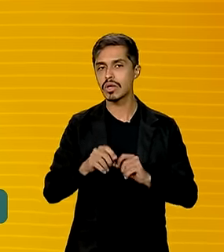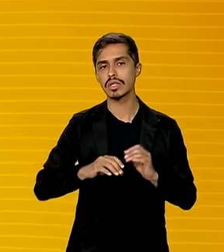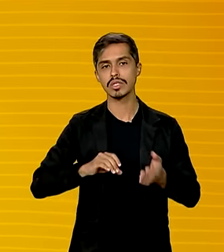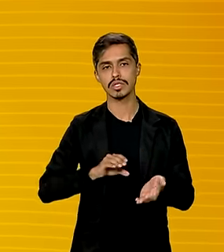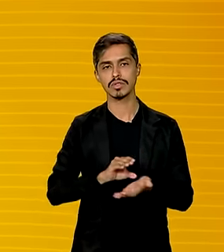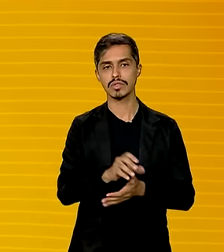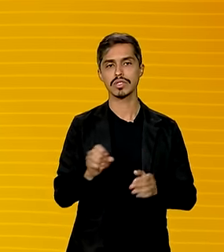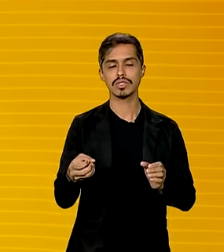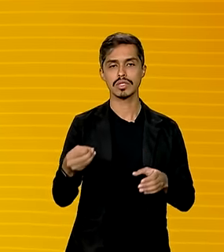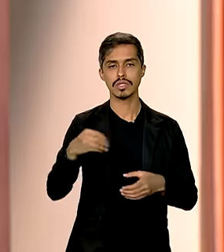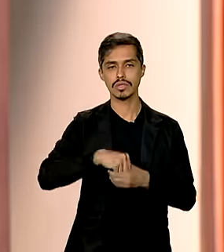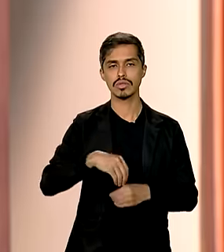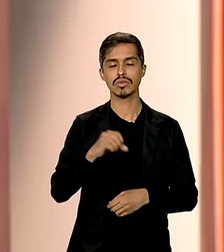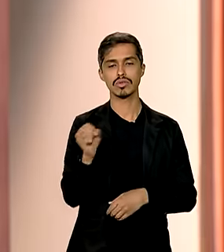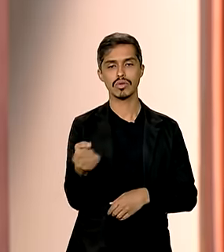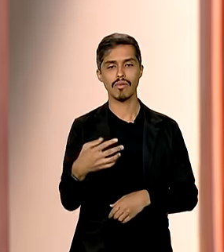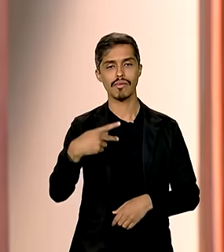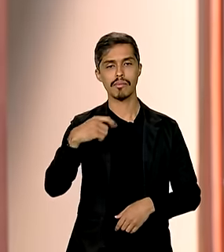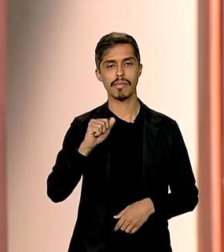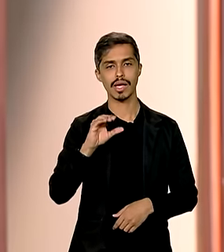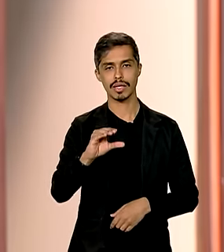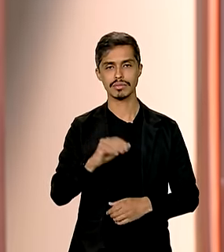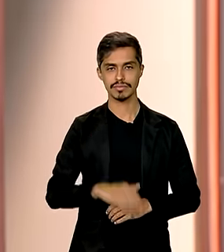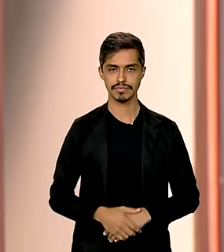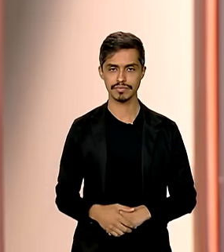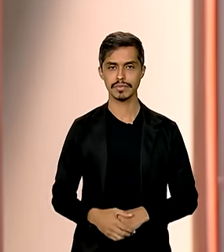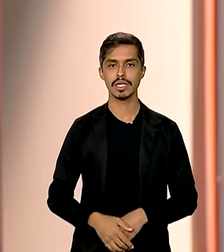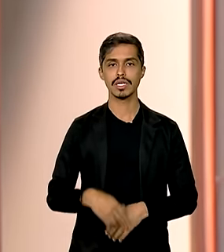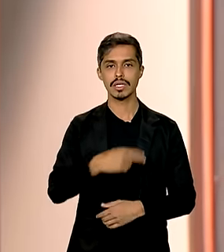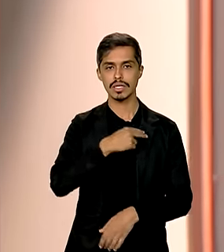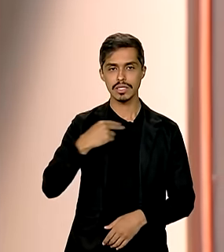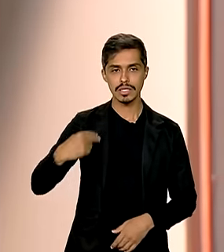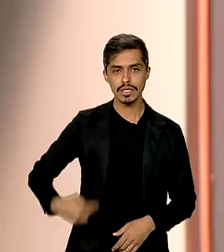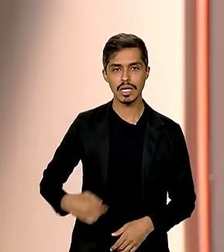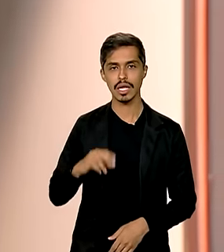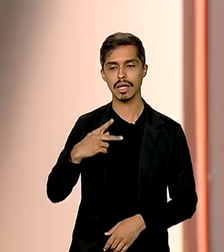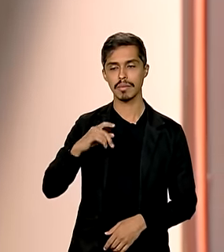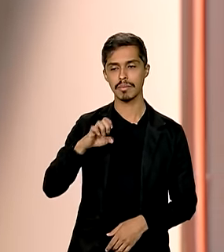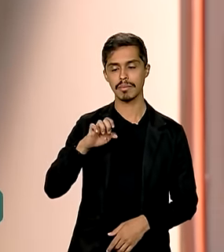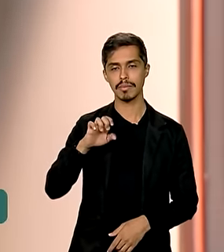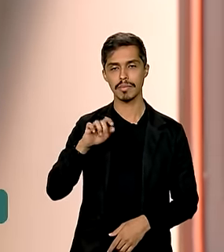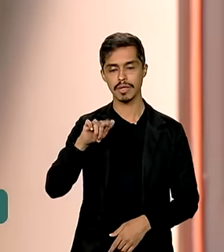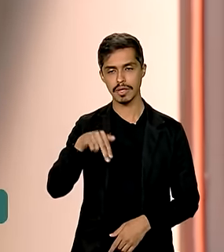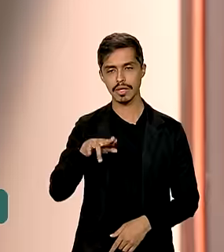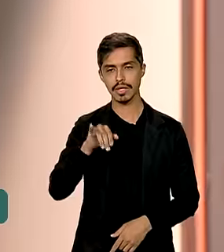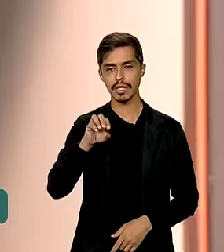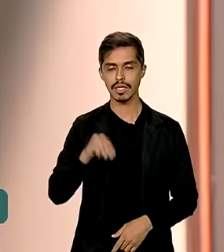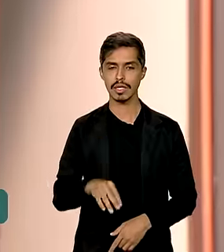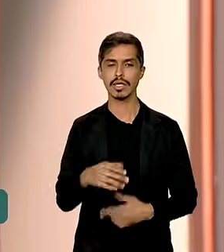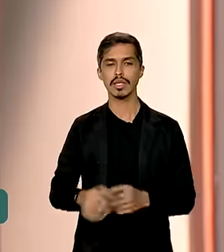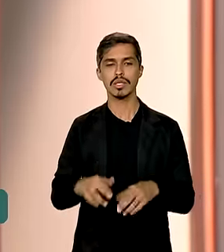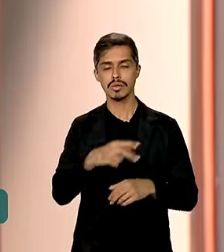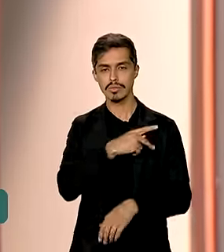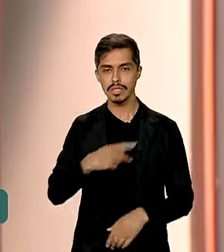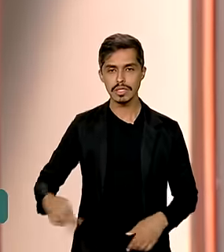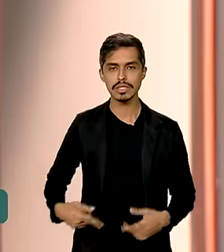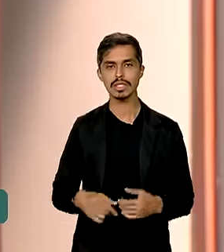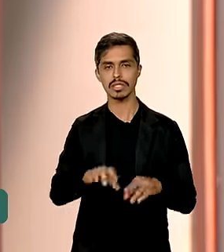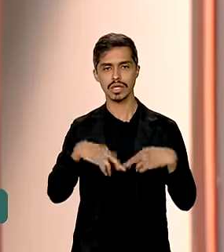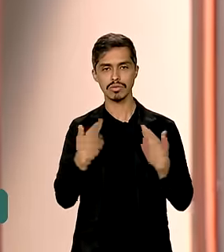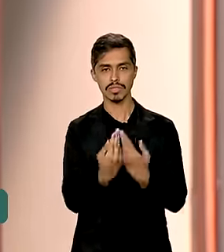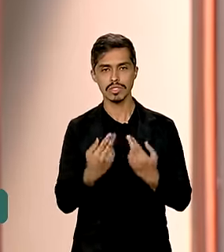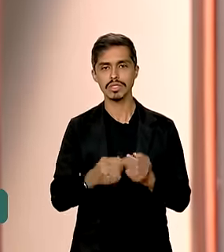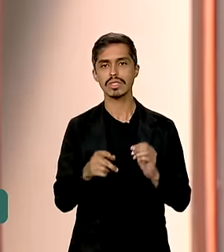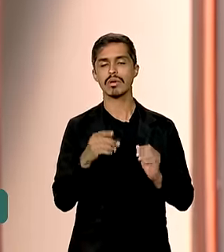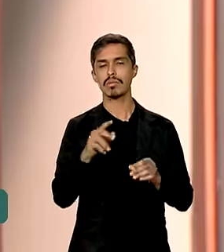do novo PAC. E em Pequim, na China, o vice-presidente participou da reunião da Comissão Sino-Brasileira